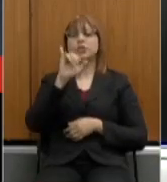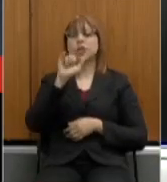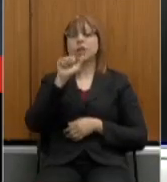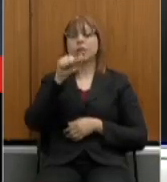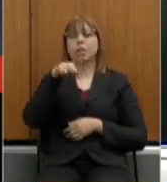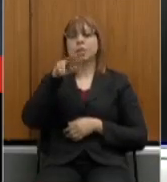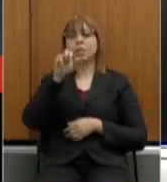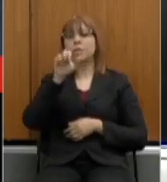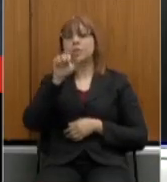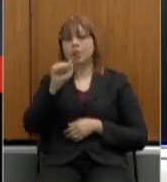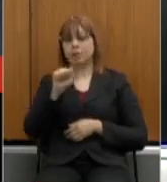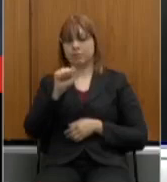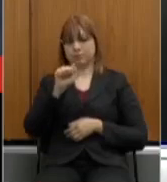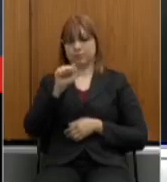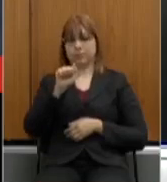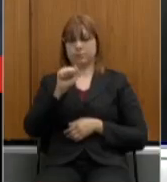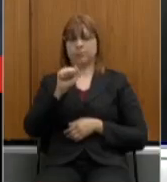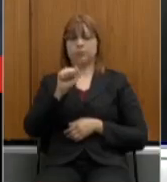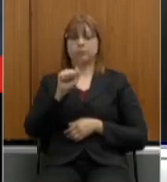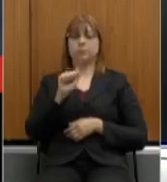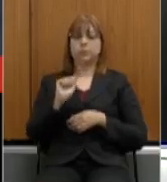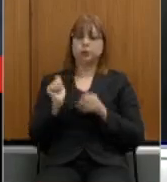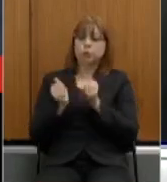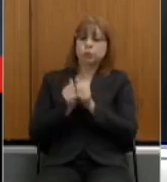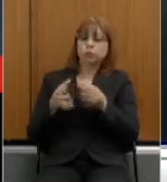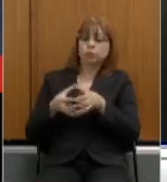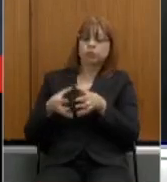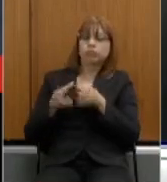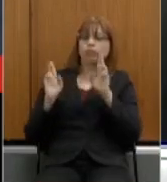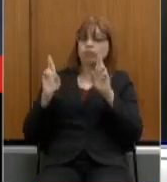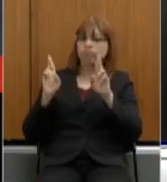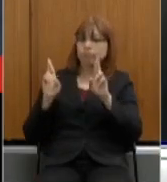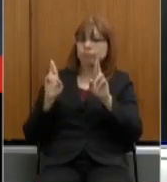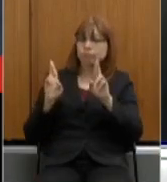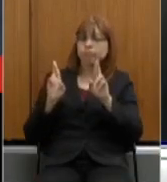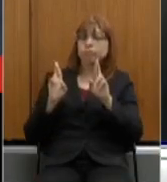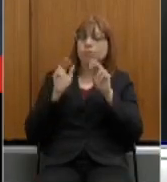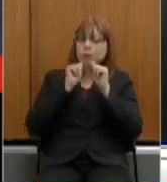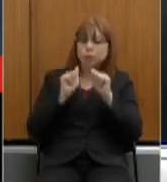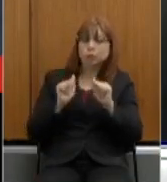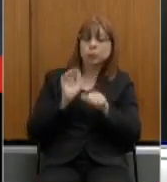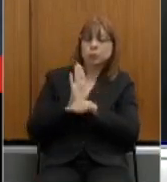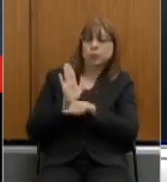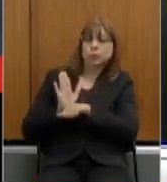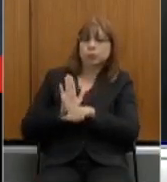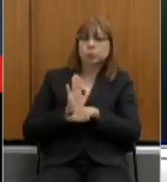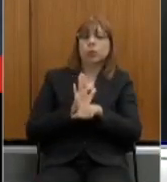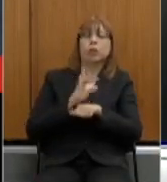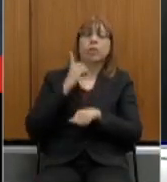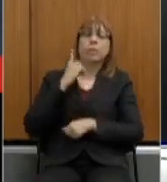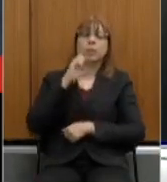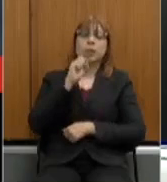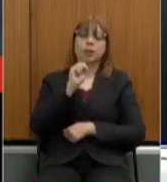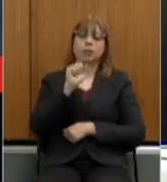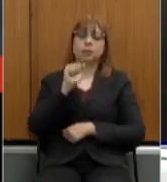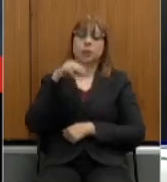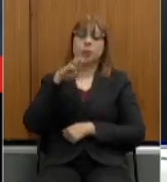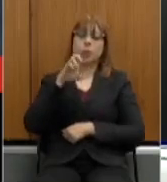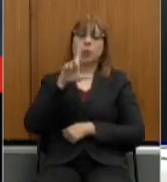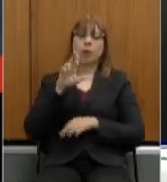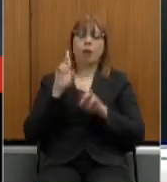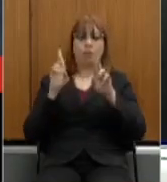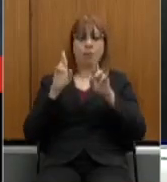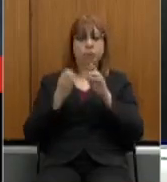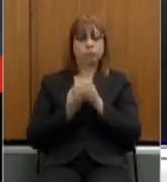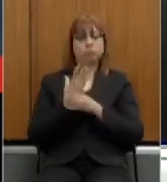Galvão, que integrou a equipe responsável por assessorar o deputado federal Samuel Moreira, relator da reforma da